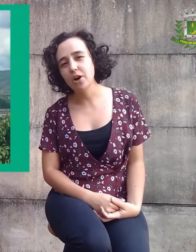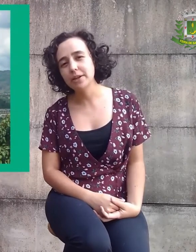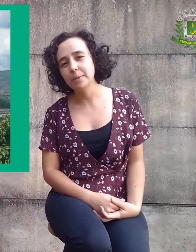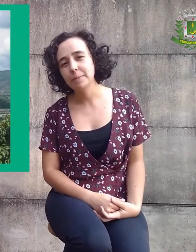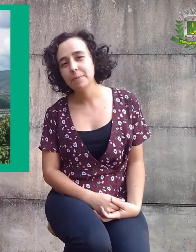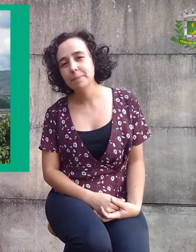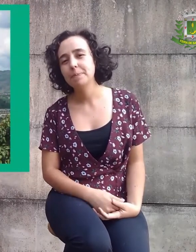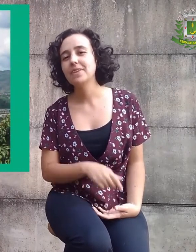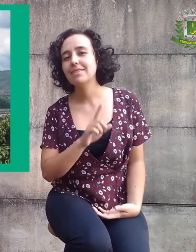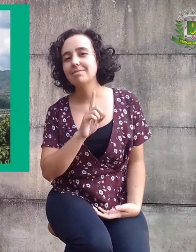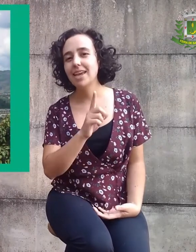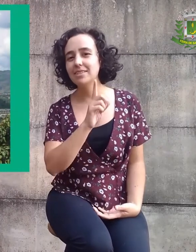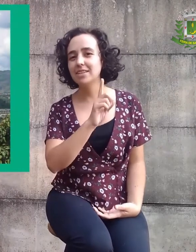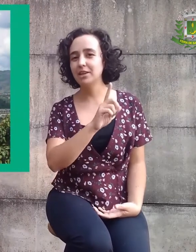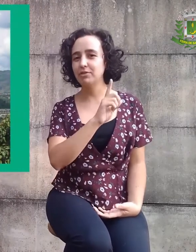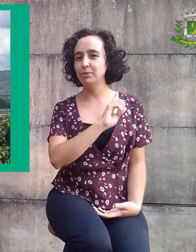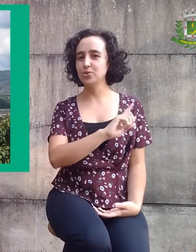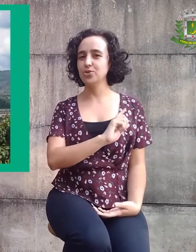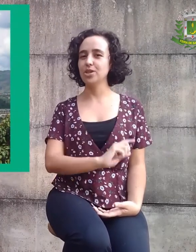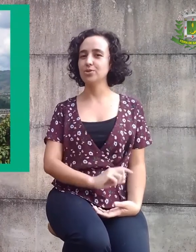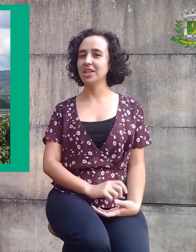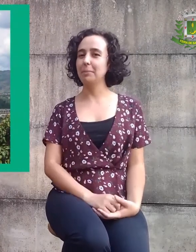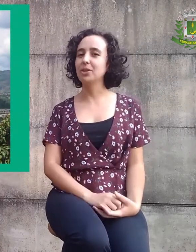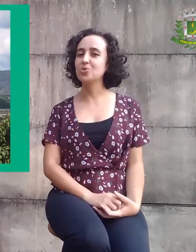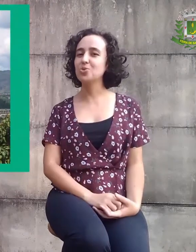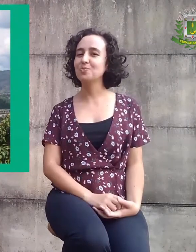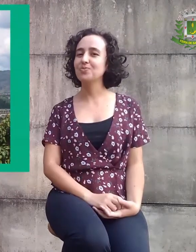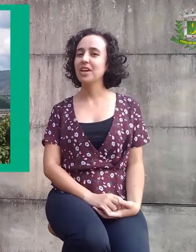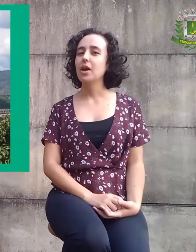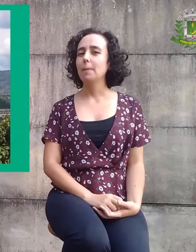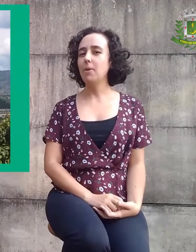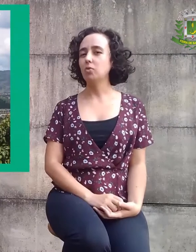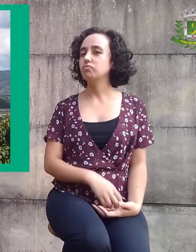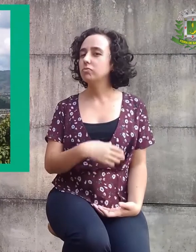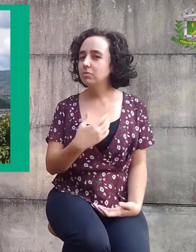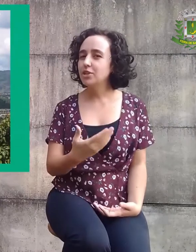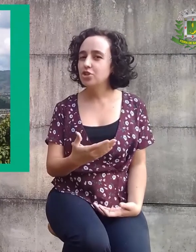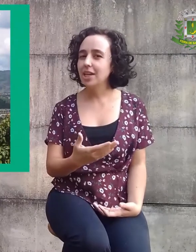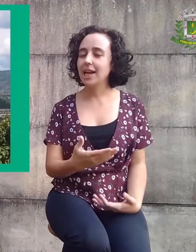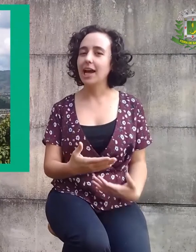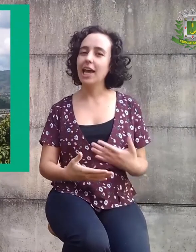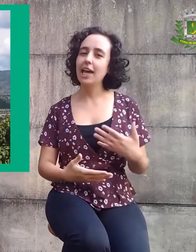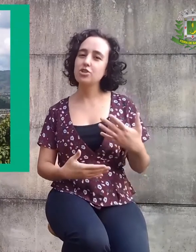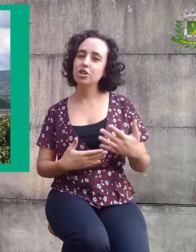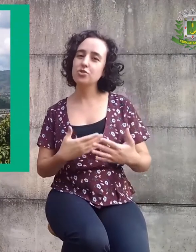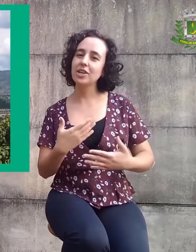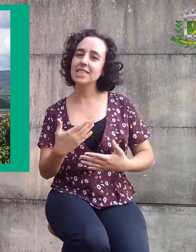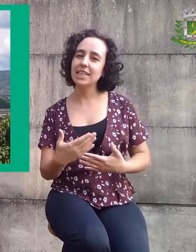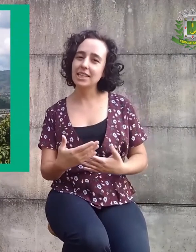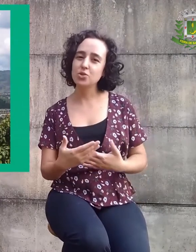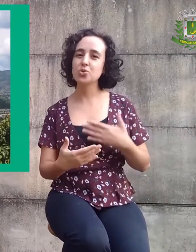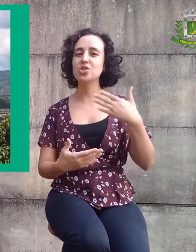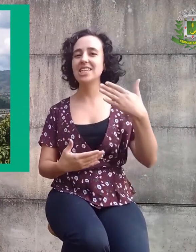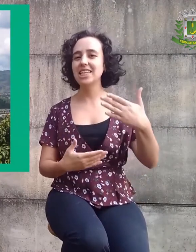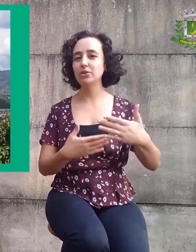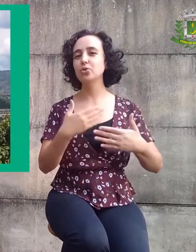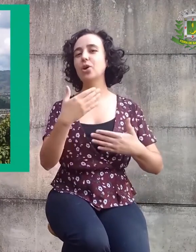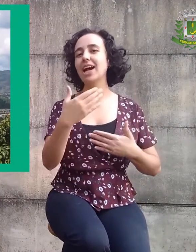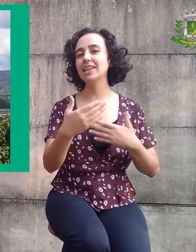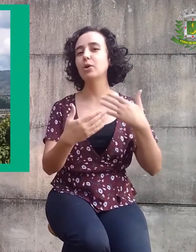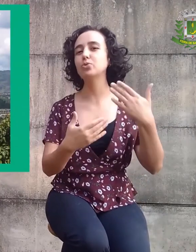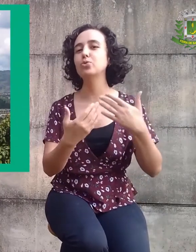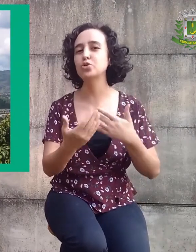fazemos agora? Descrevemos os seus elementos. Bom, uma dica é a gente fazer isso